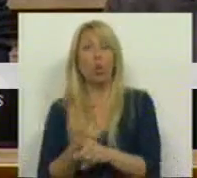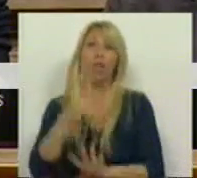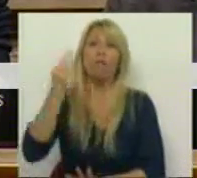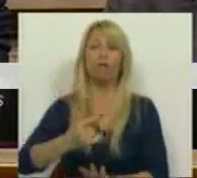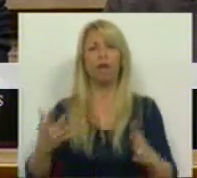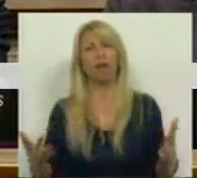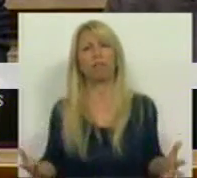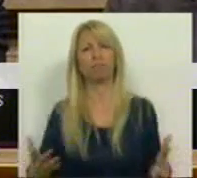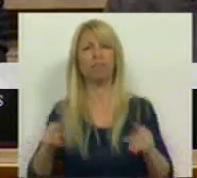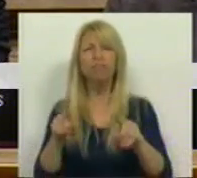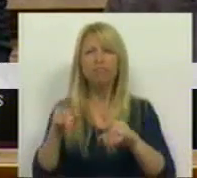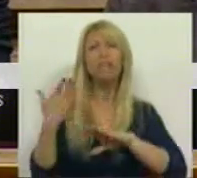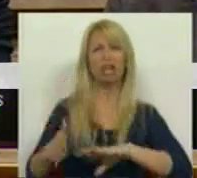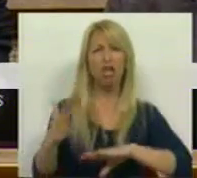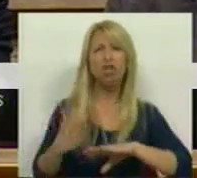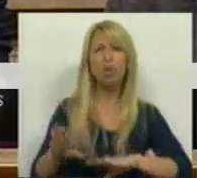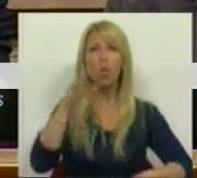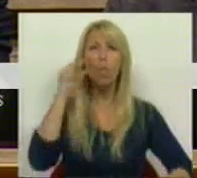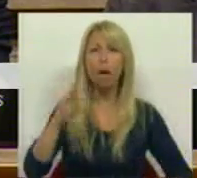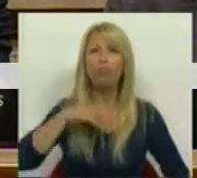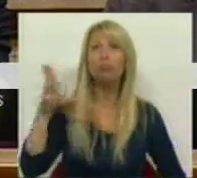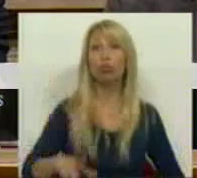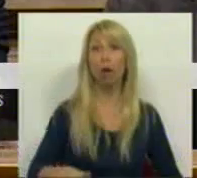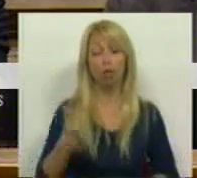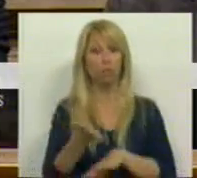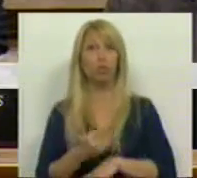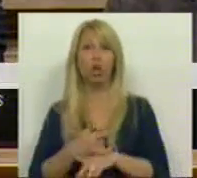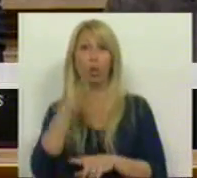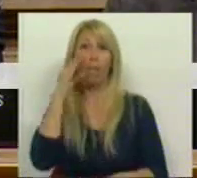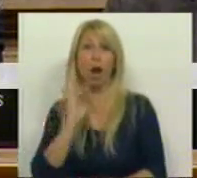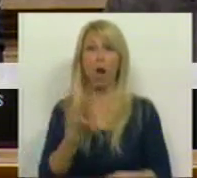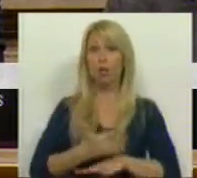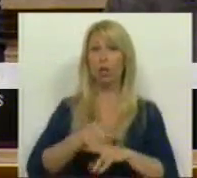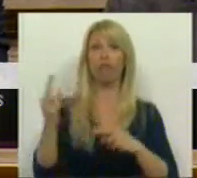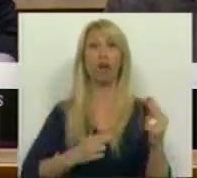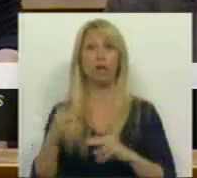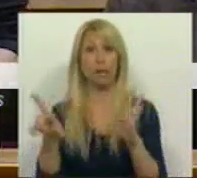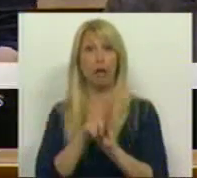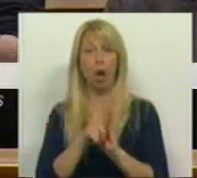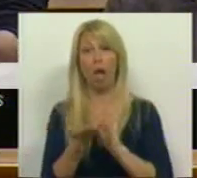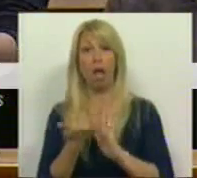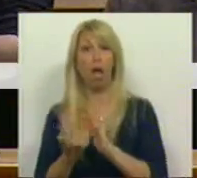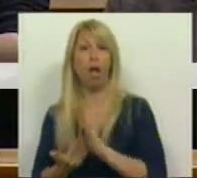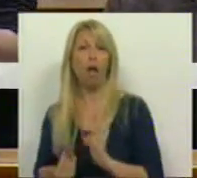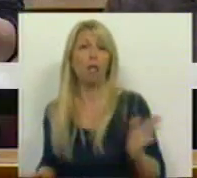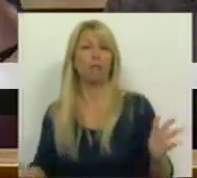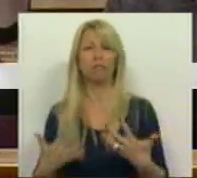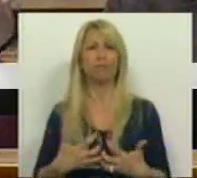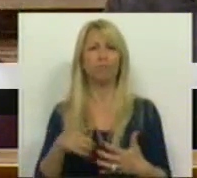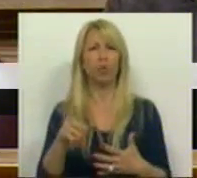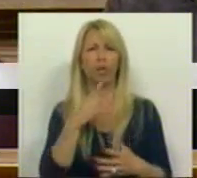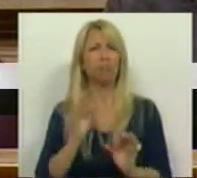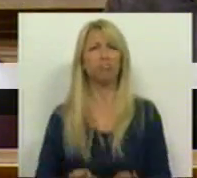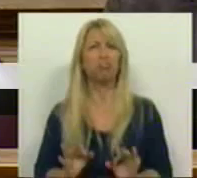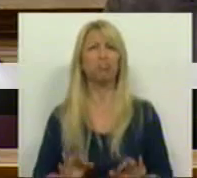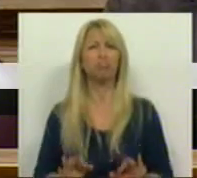exclui o Banco de Portugal, ou seja, o setor bancário e o setor financeiro, desta mesma legislação. E, portanto, há aqui assim um equívoco. Com certeza enganaram-se a enviar